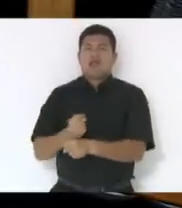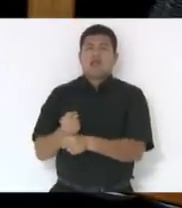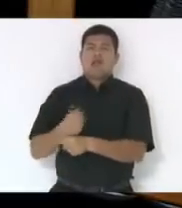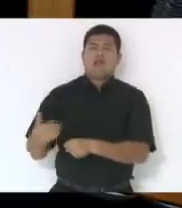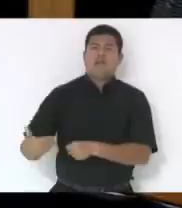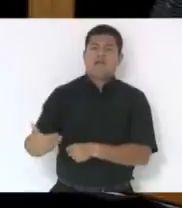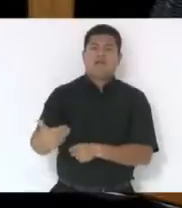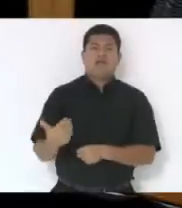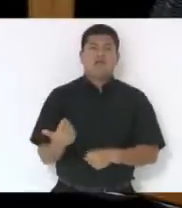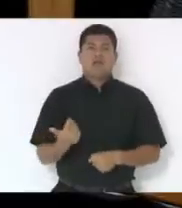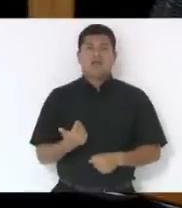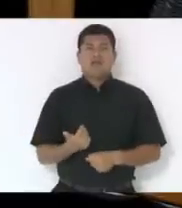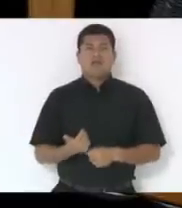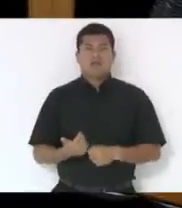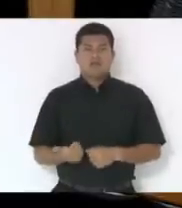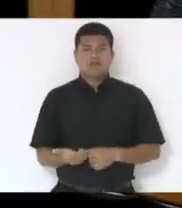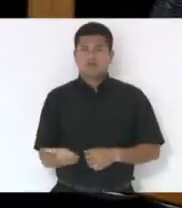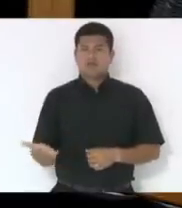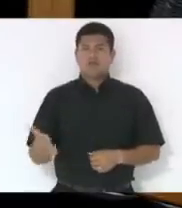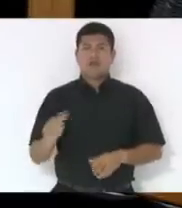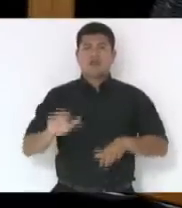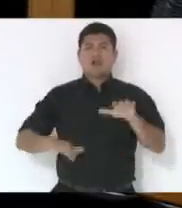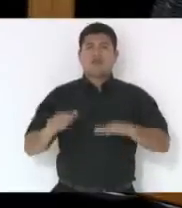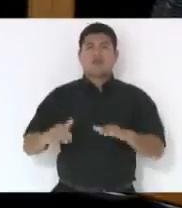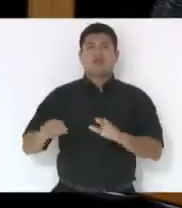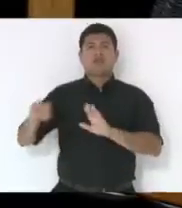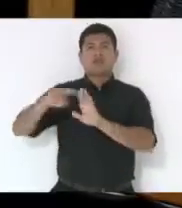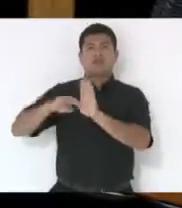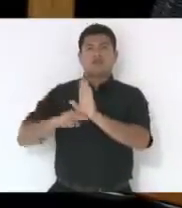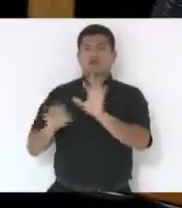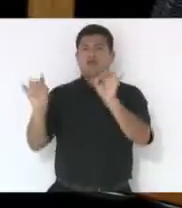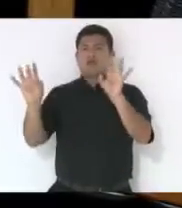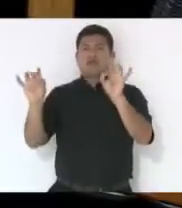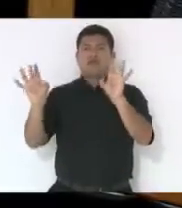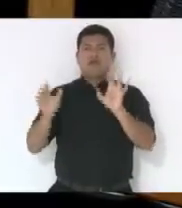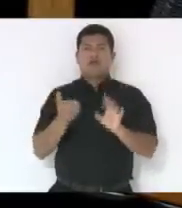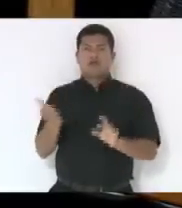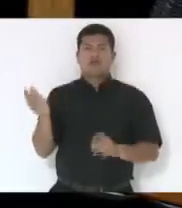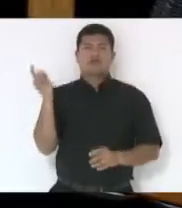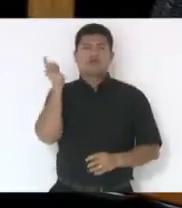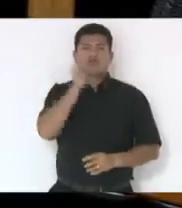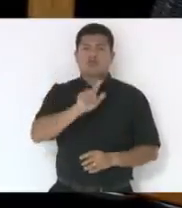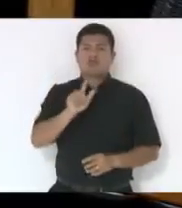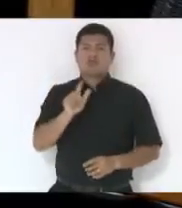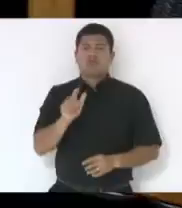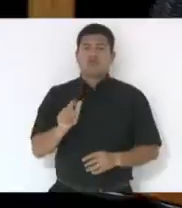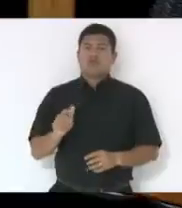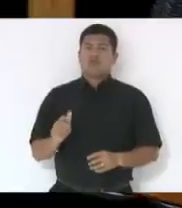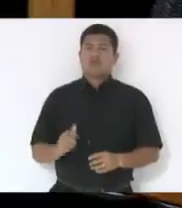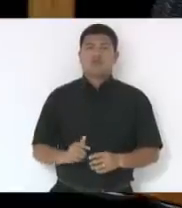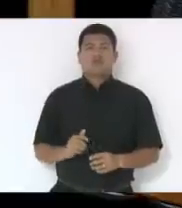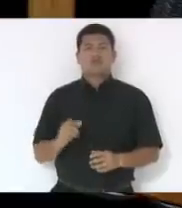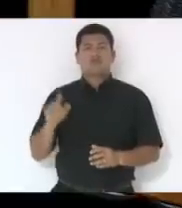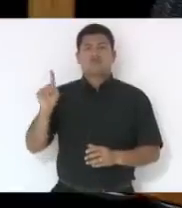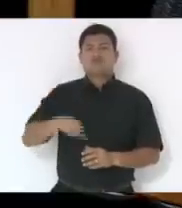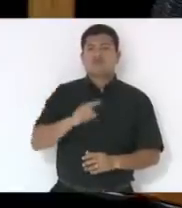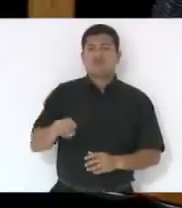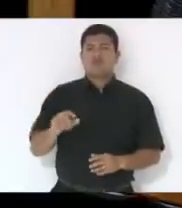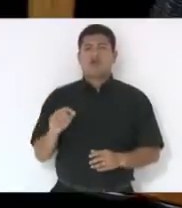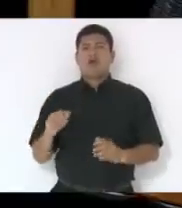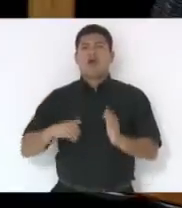têm um programa especial para que ele lá seja isento da multa, do juro